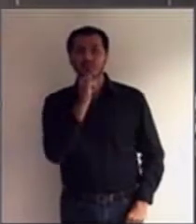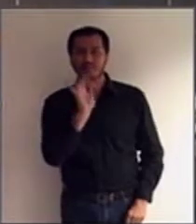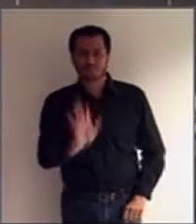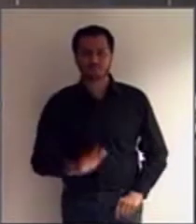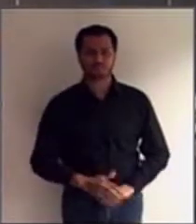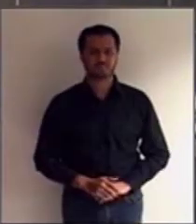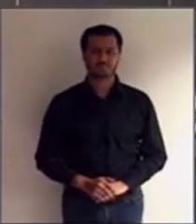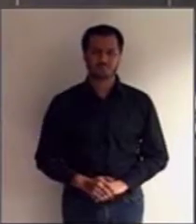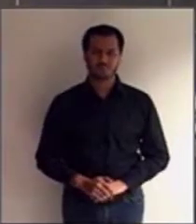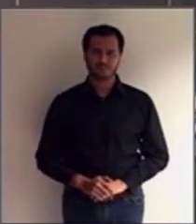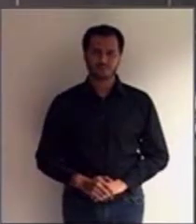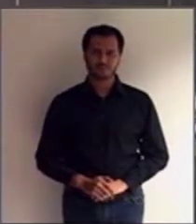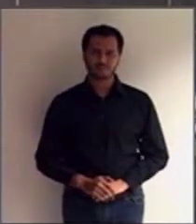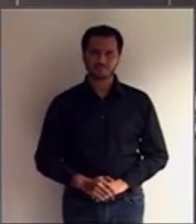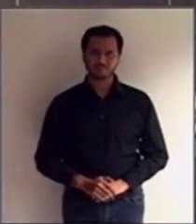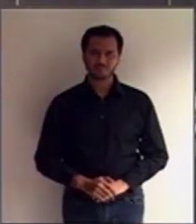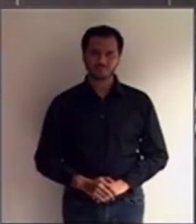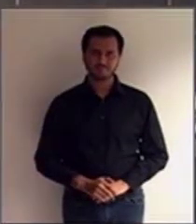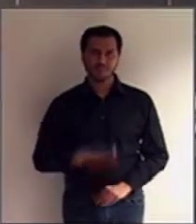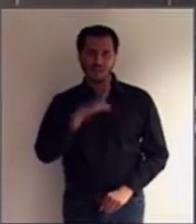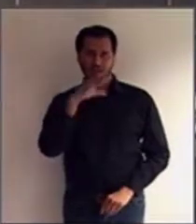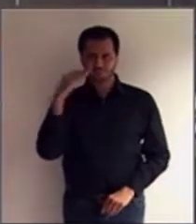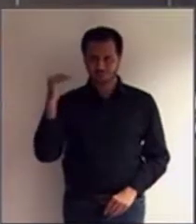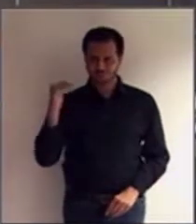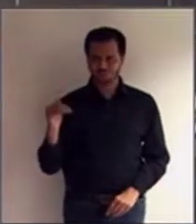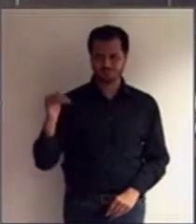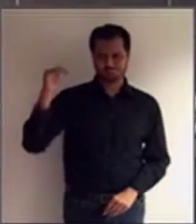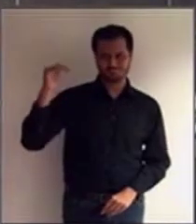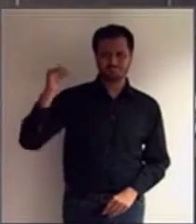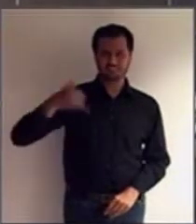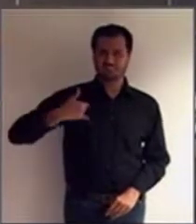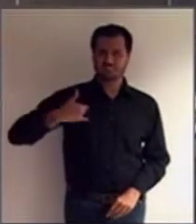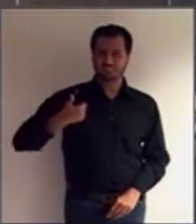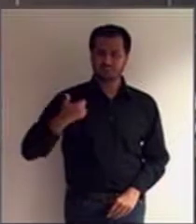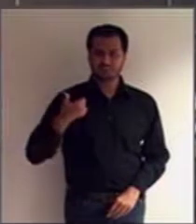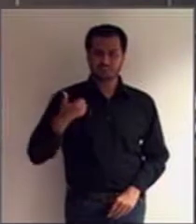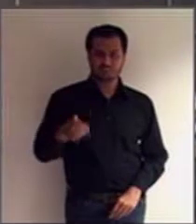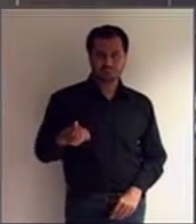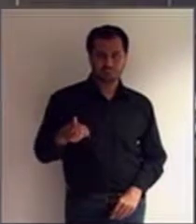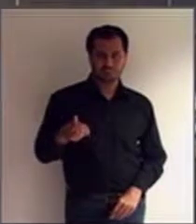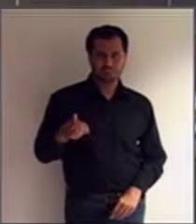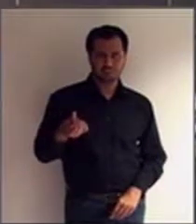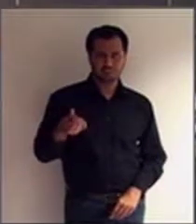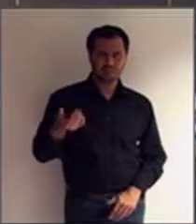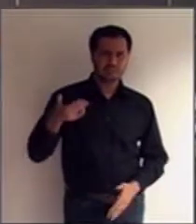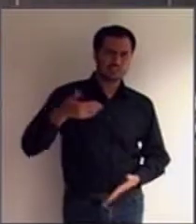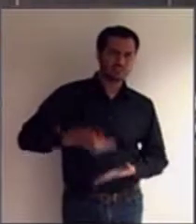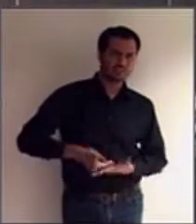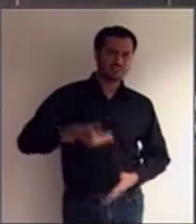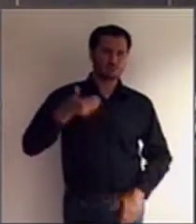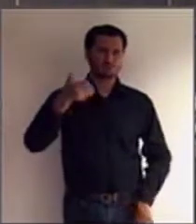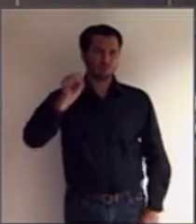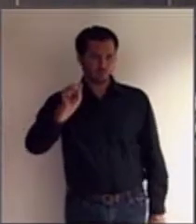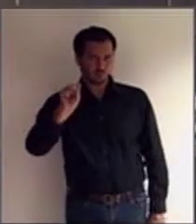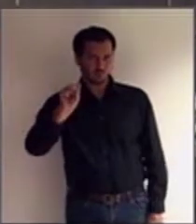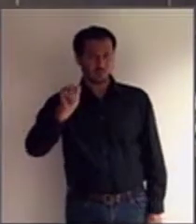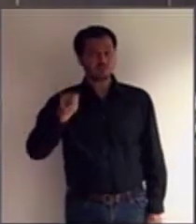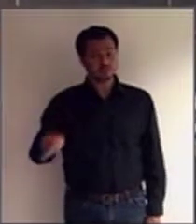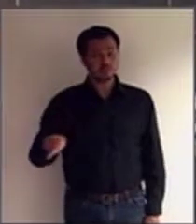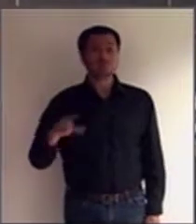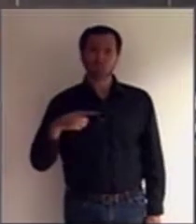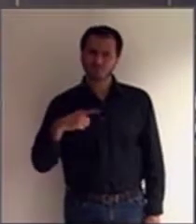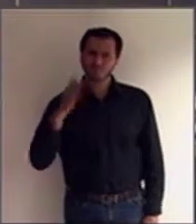o adolescente, a pessoa que tem entre 16 e 18 anos. ele já tem certo